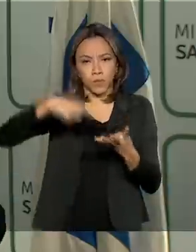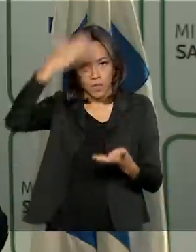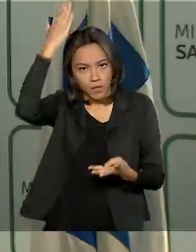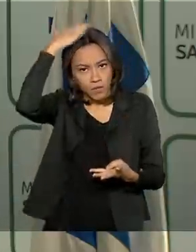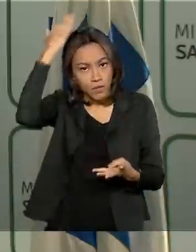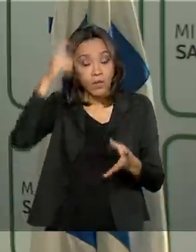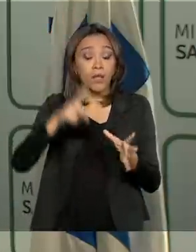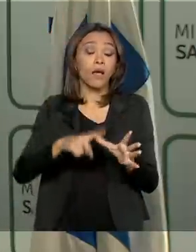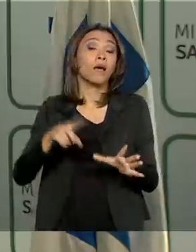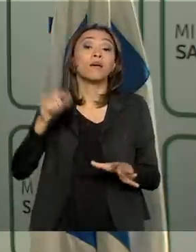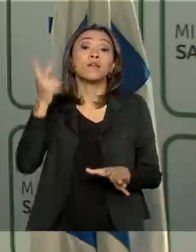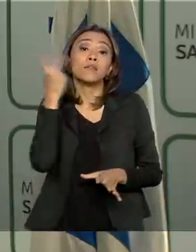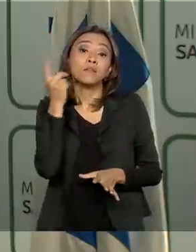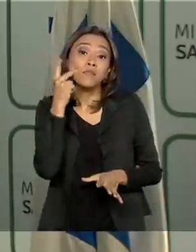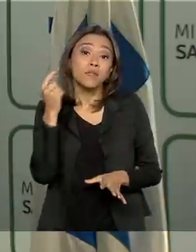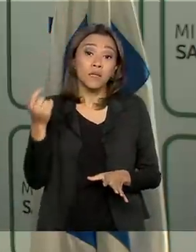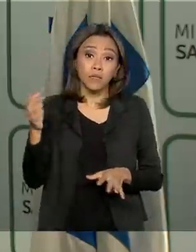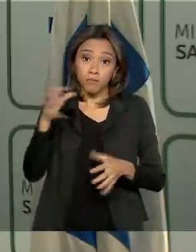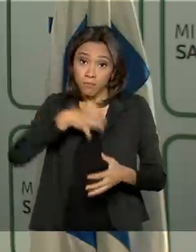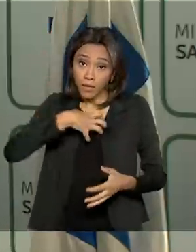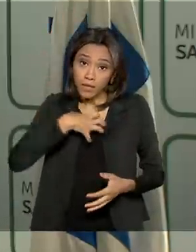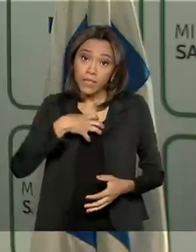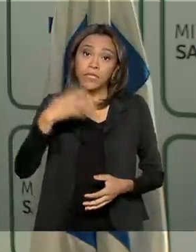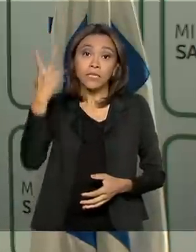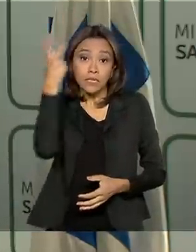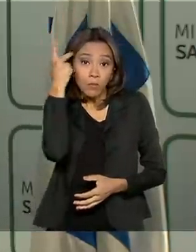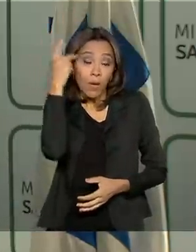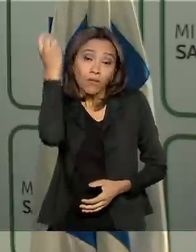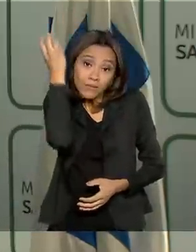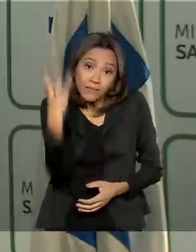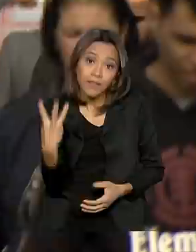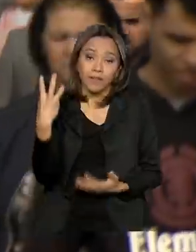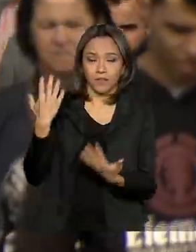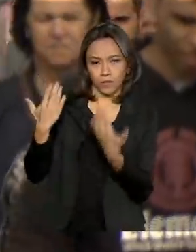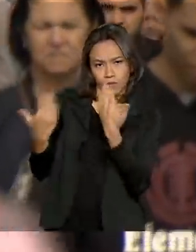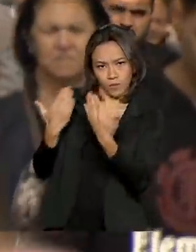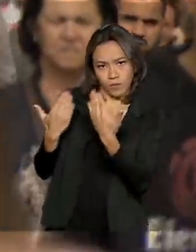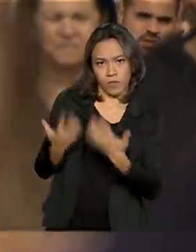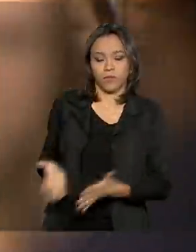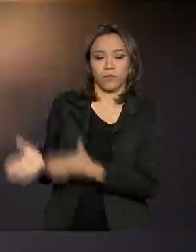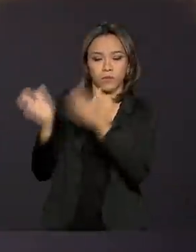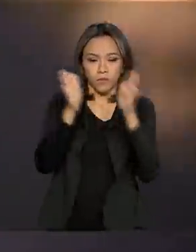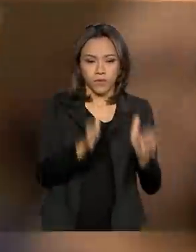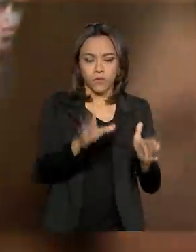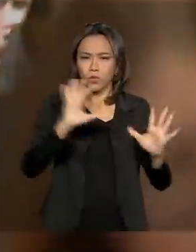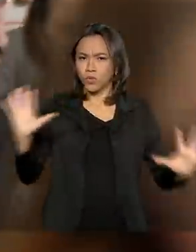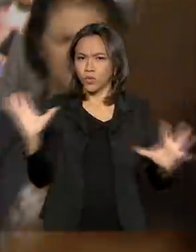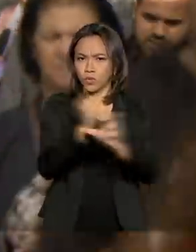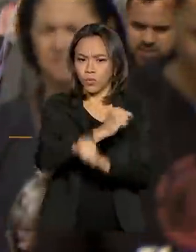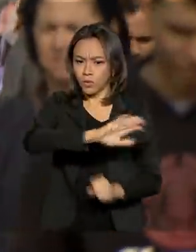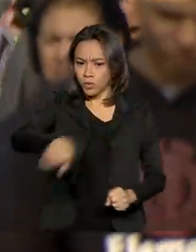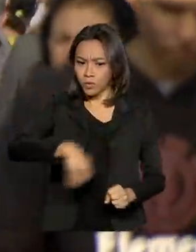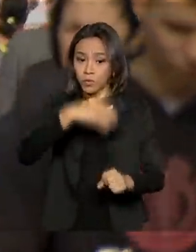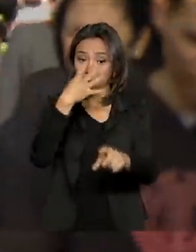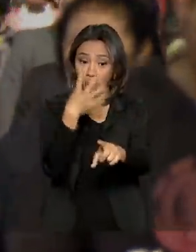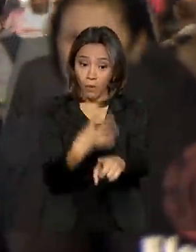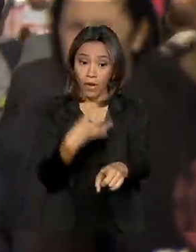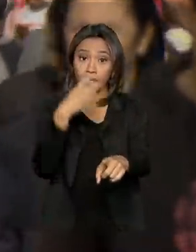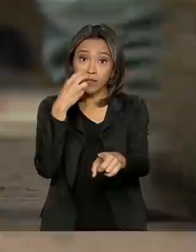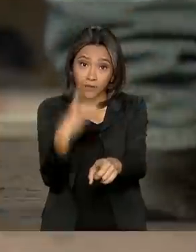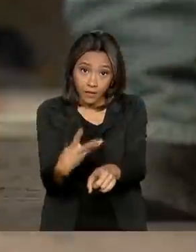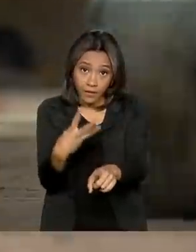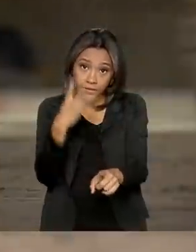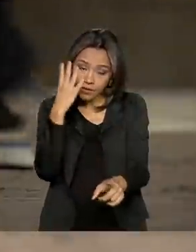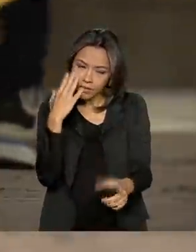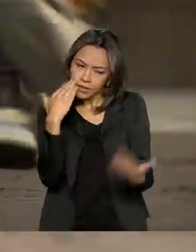Ceará e Bahia. São Paulo concentra três dos casos suspeitos. Ao todo, são 43 casos notificados no